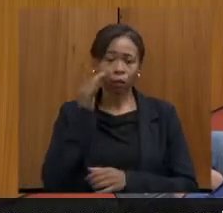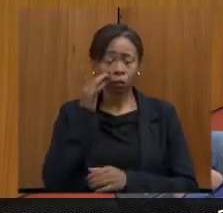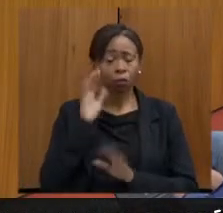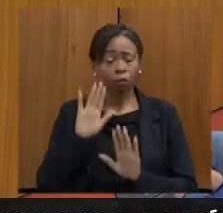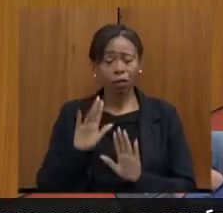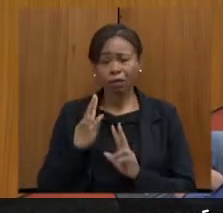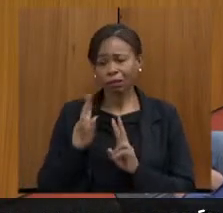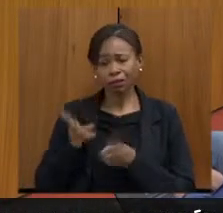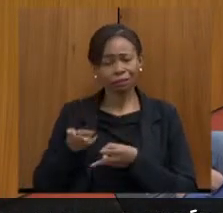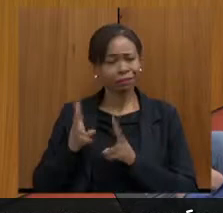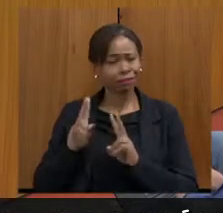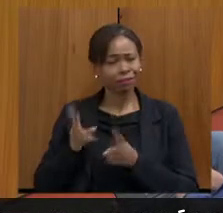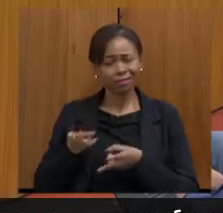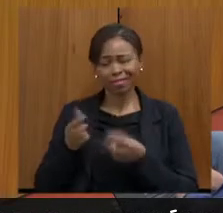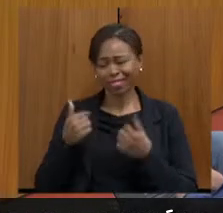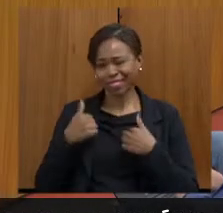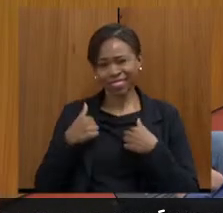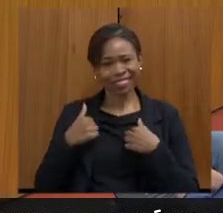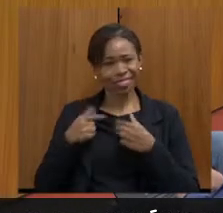sempre abordo o mesmo assunto